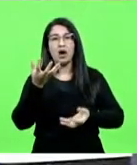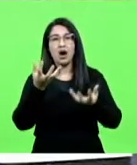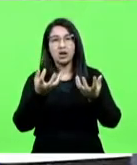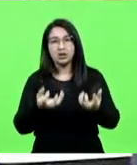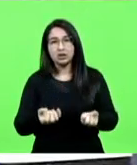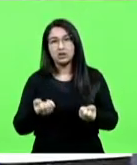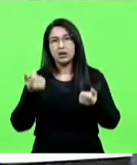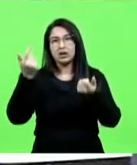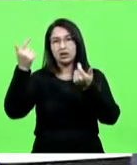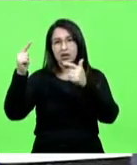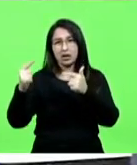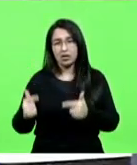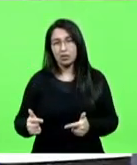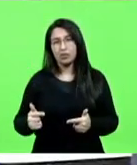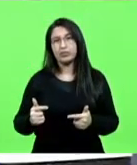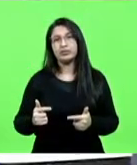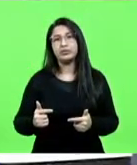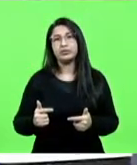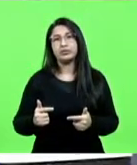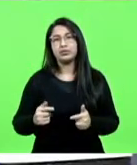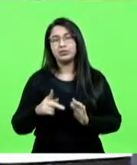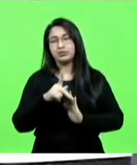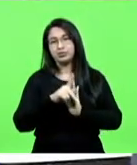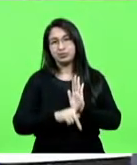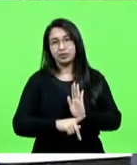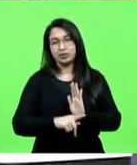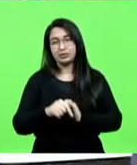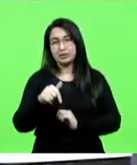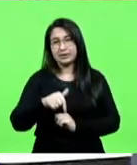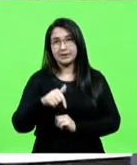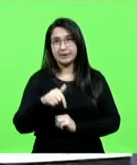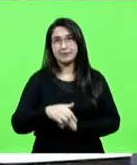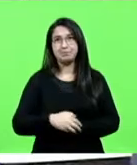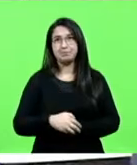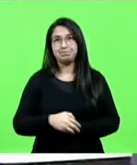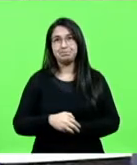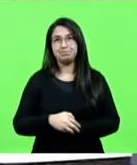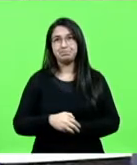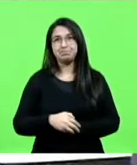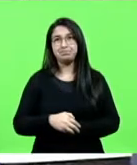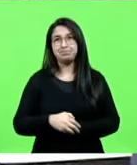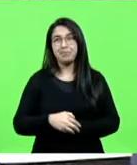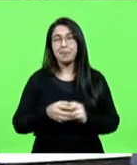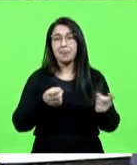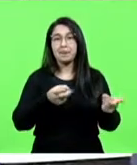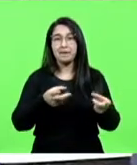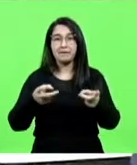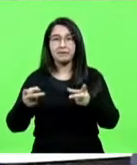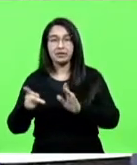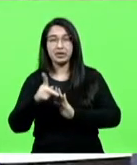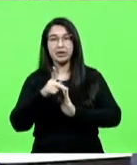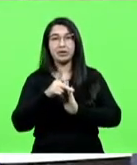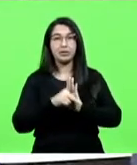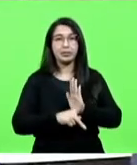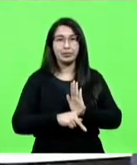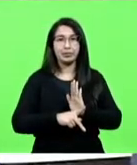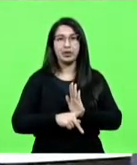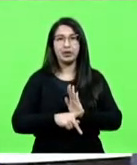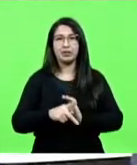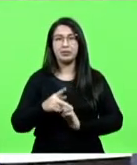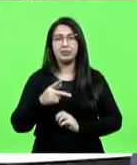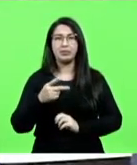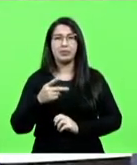programas aqui. E aquela lição, gente, de que vender programa para aquilo que é público da cadeia, parece que ninguém